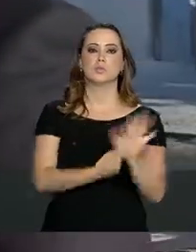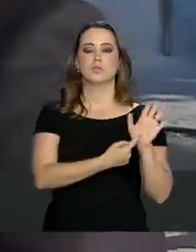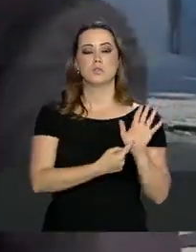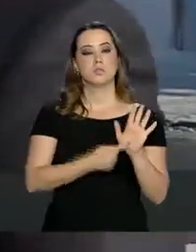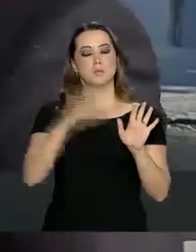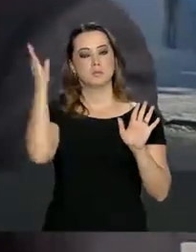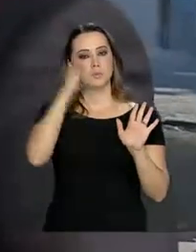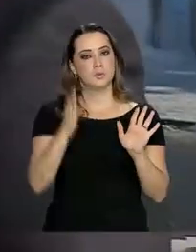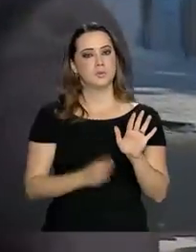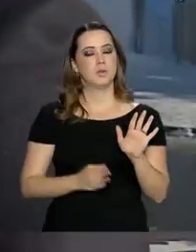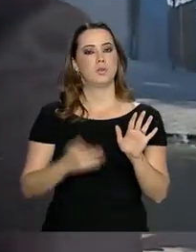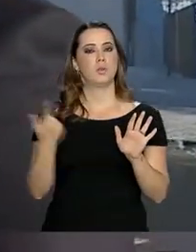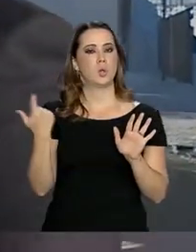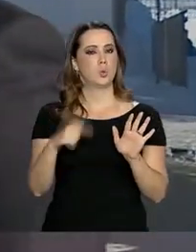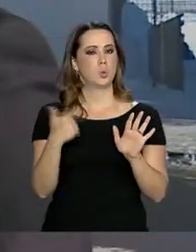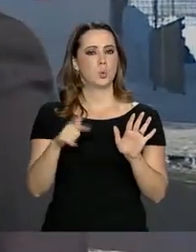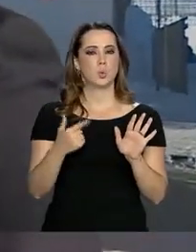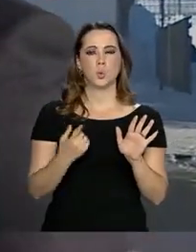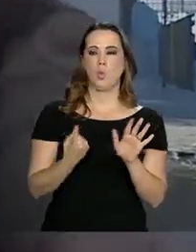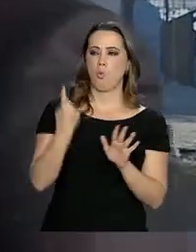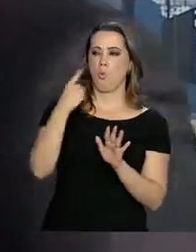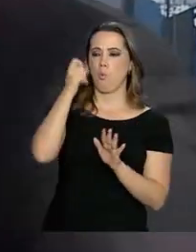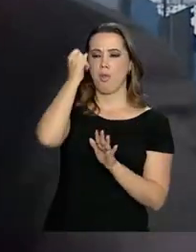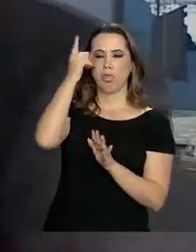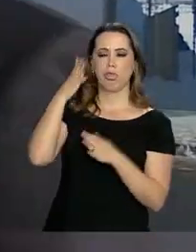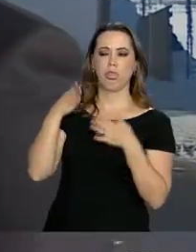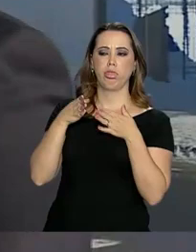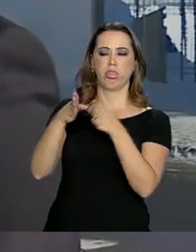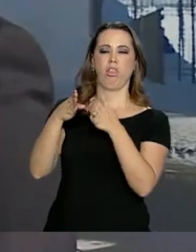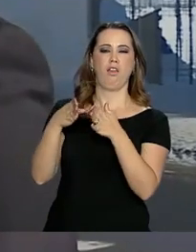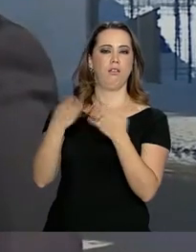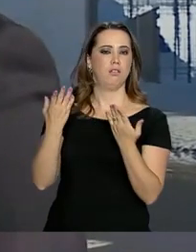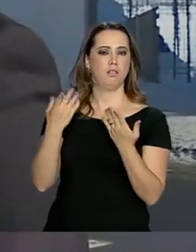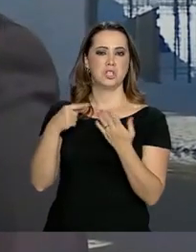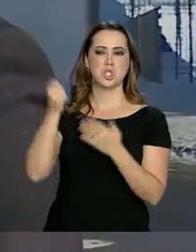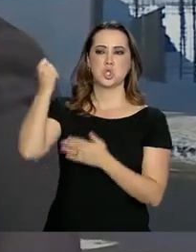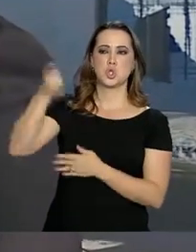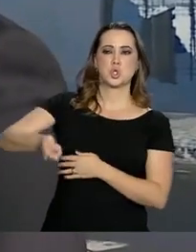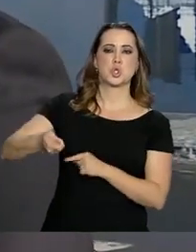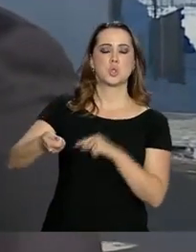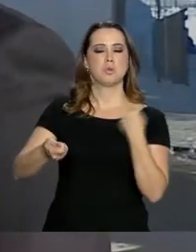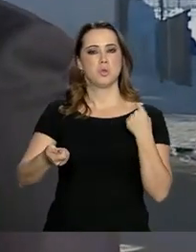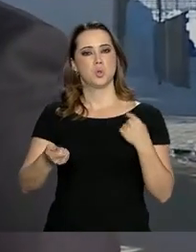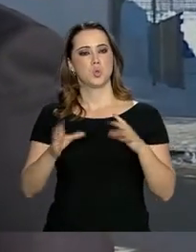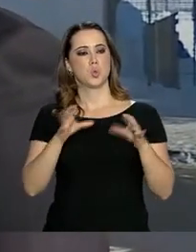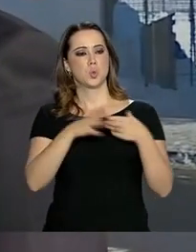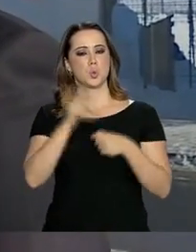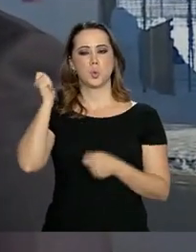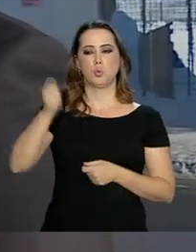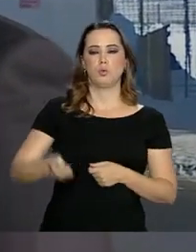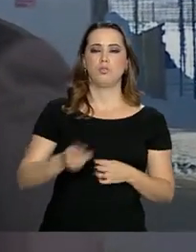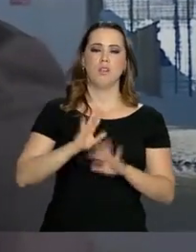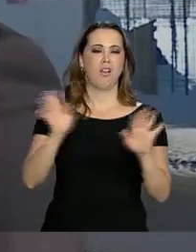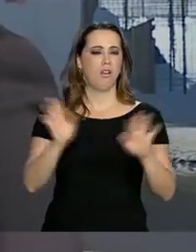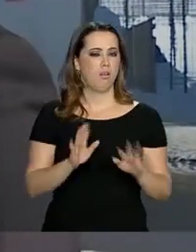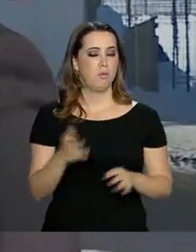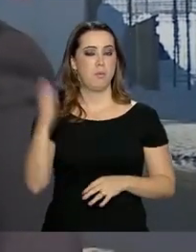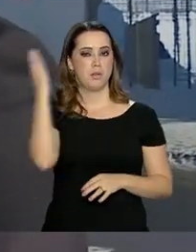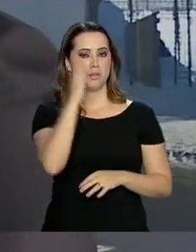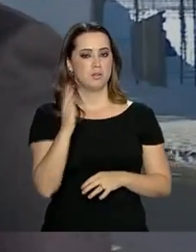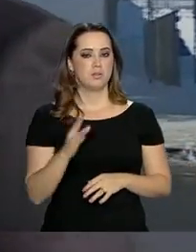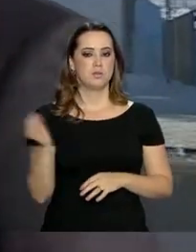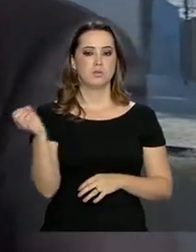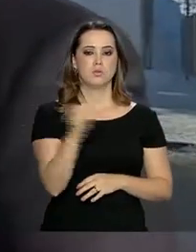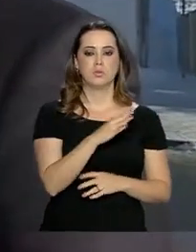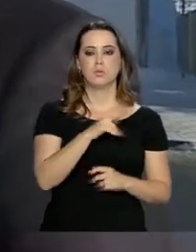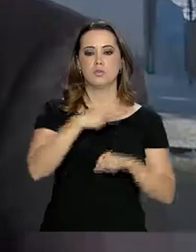agora não está mais seguindo o viés ideológico de ditaduras, de regimes autoritários. O Brasil será